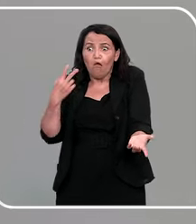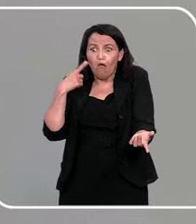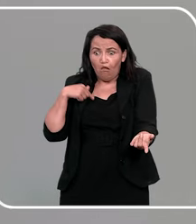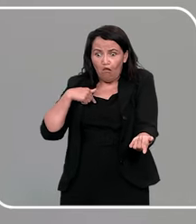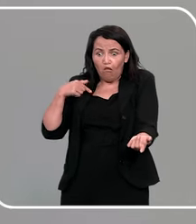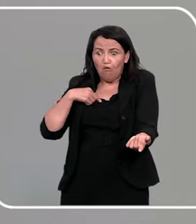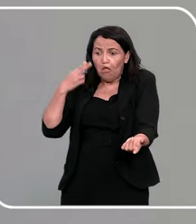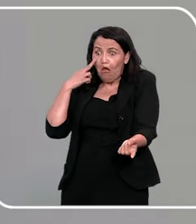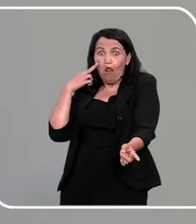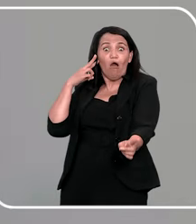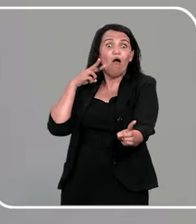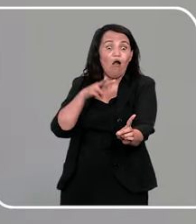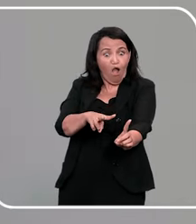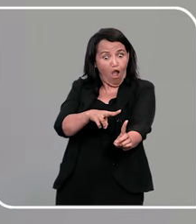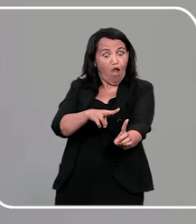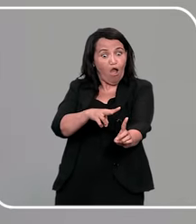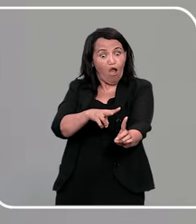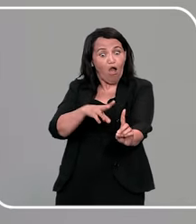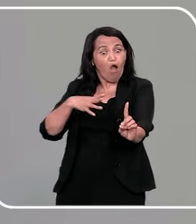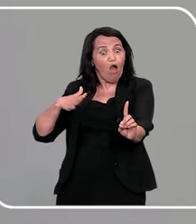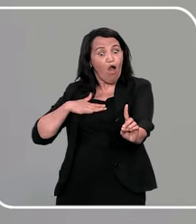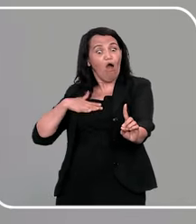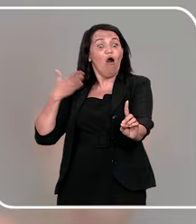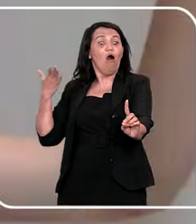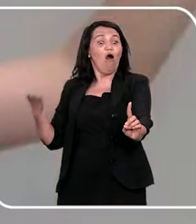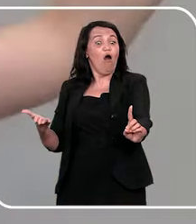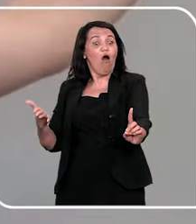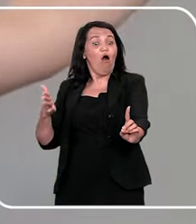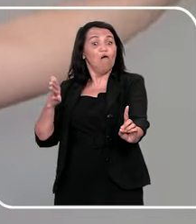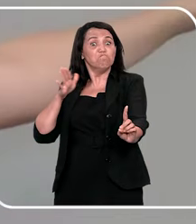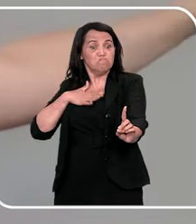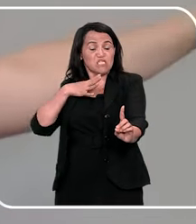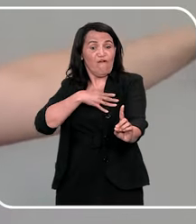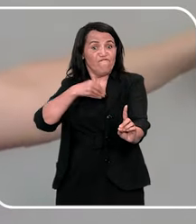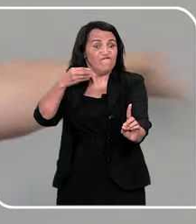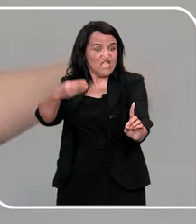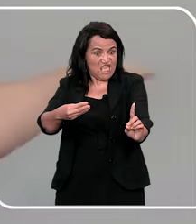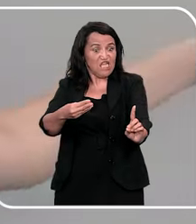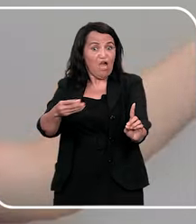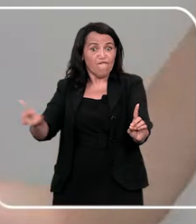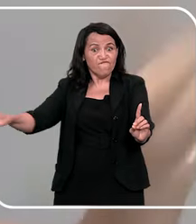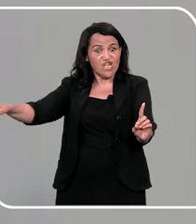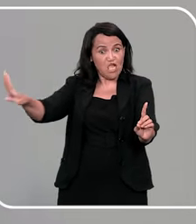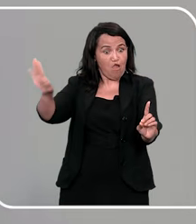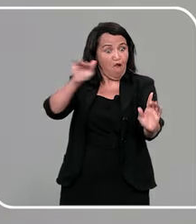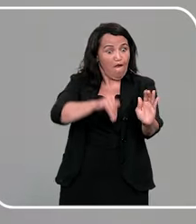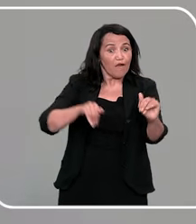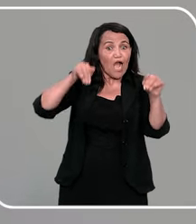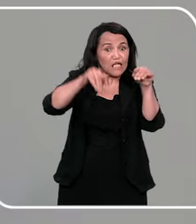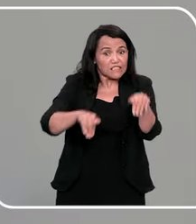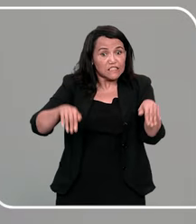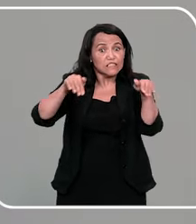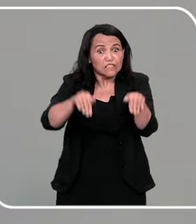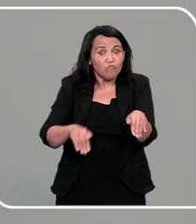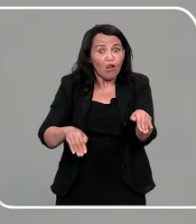meio chocada para aquela situação, minha filha, primeira coisa, ela estava longe, minha filha, ela veio nadando e falou,